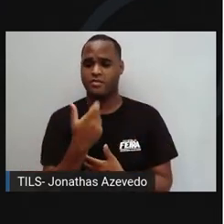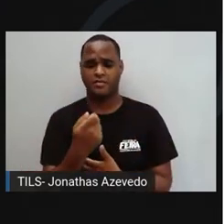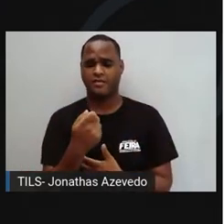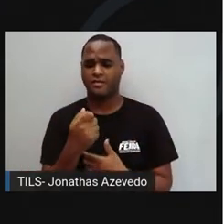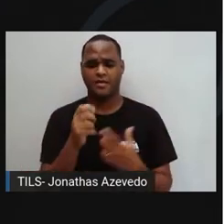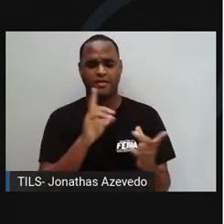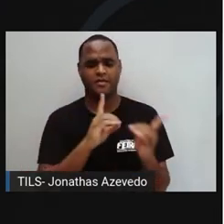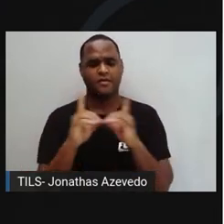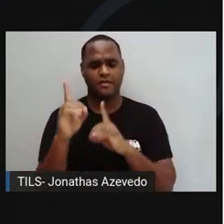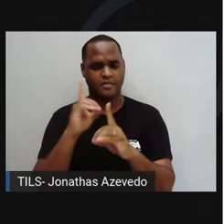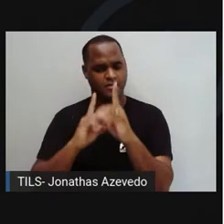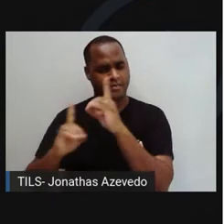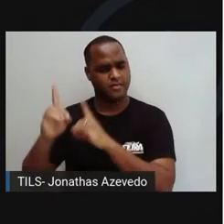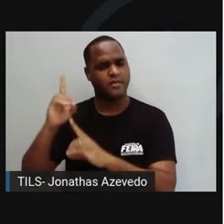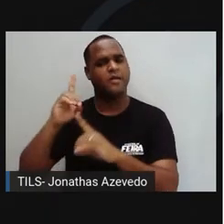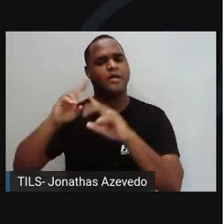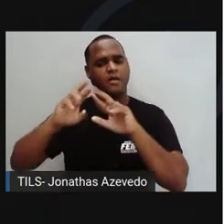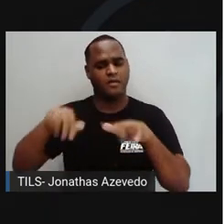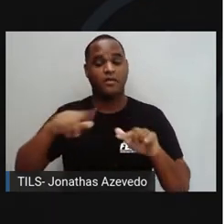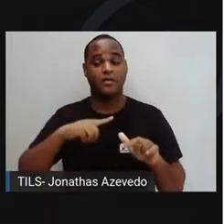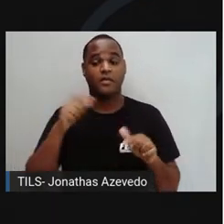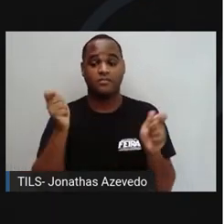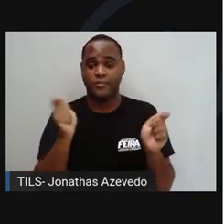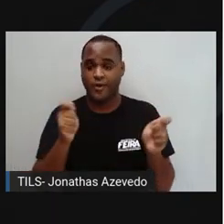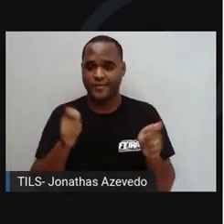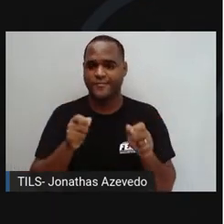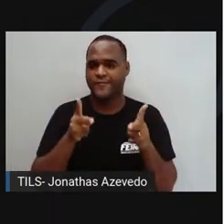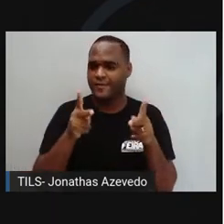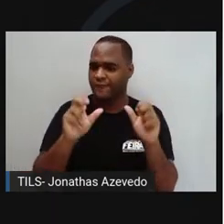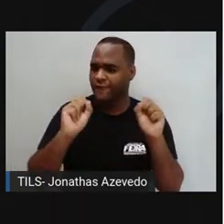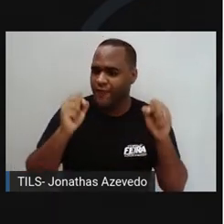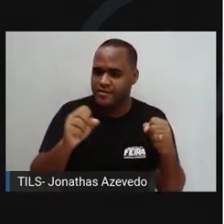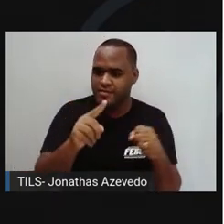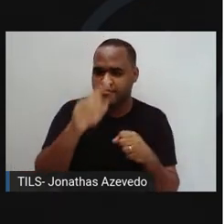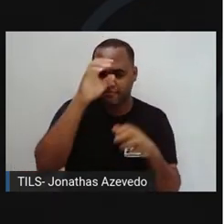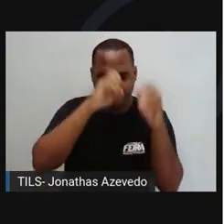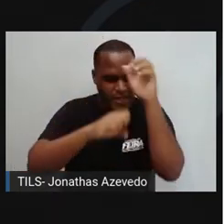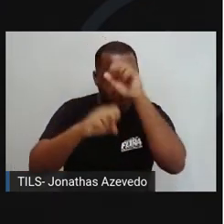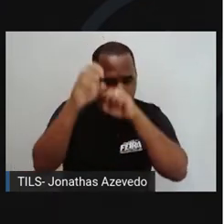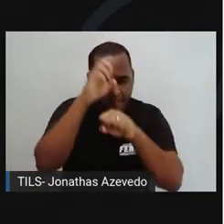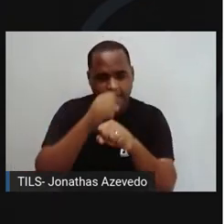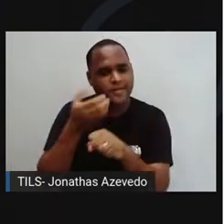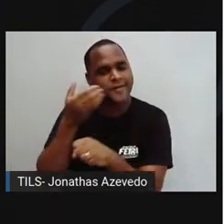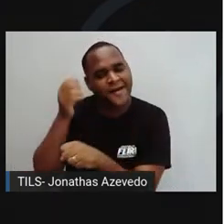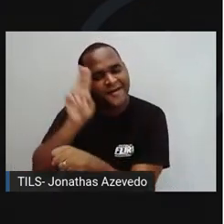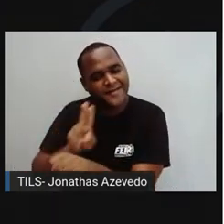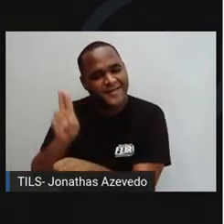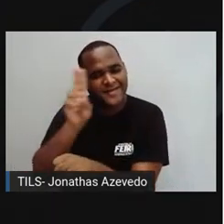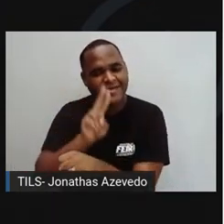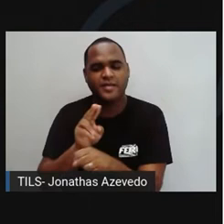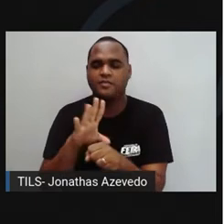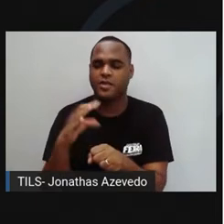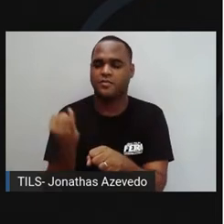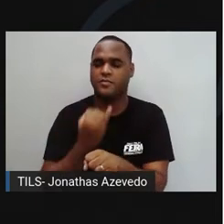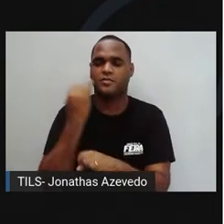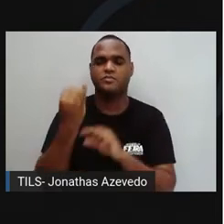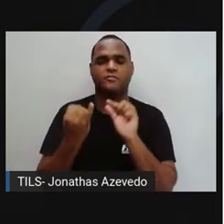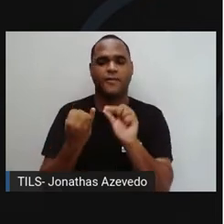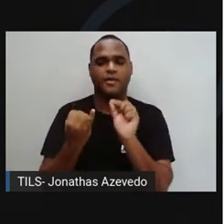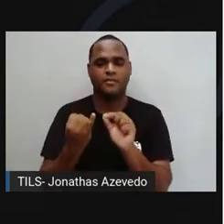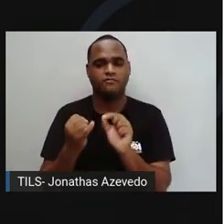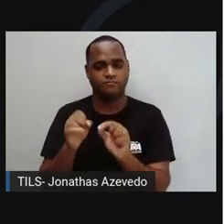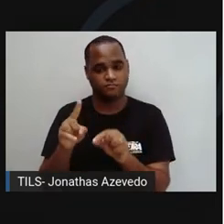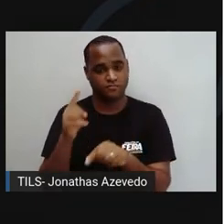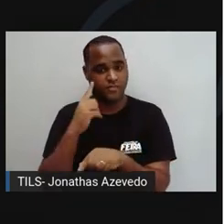dinâmica e ela exige que a gente esteja constantemente aprendendo a usá-la. O importante é saber o seguinte, usamos a